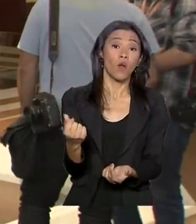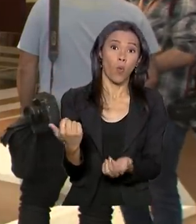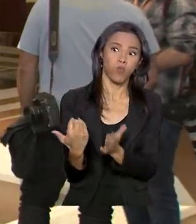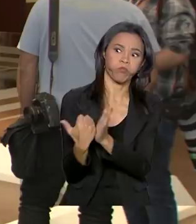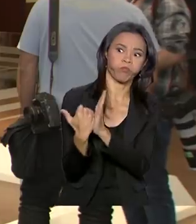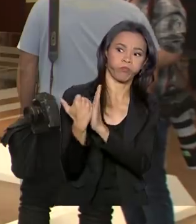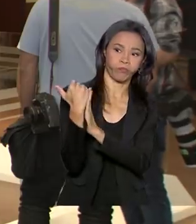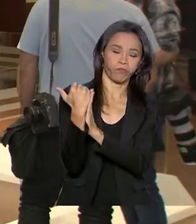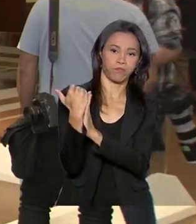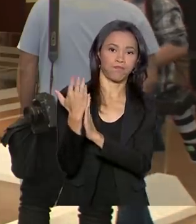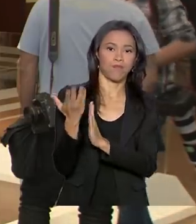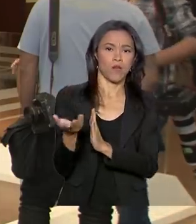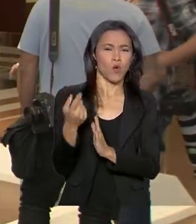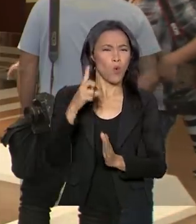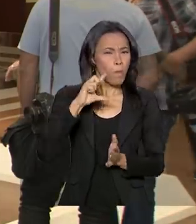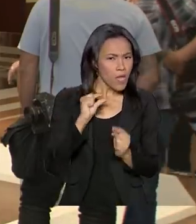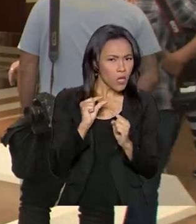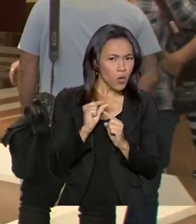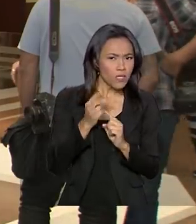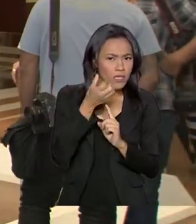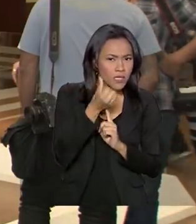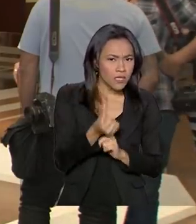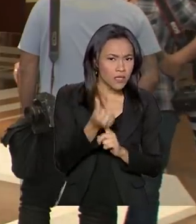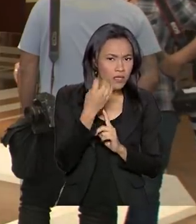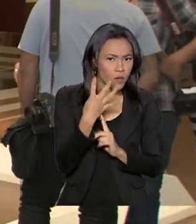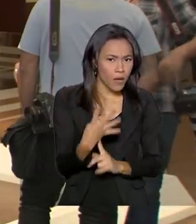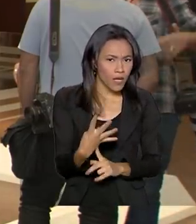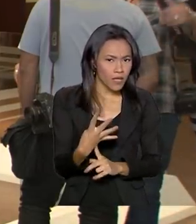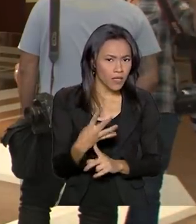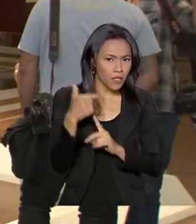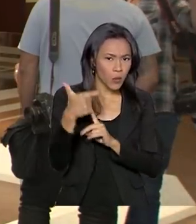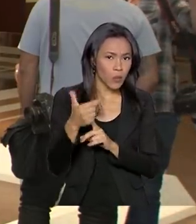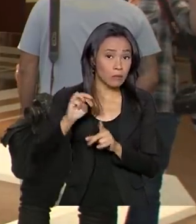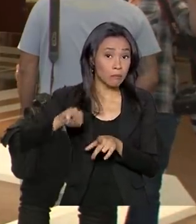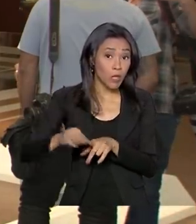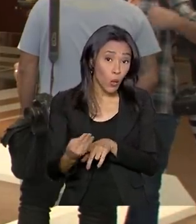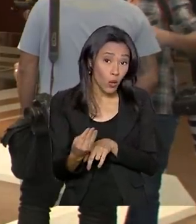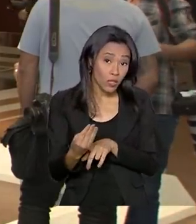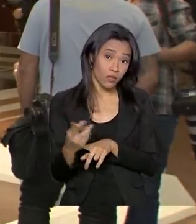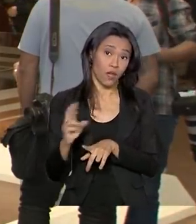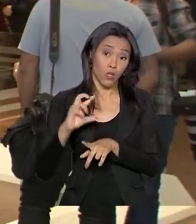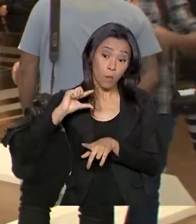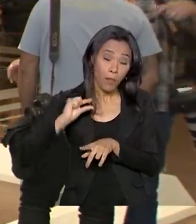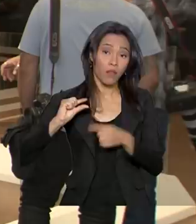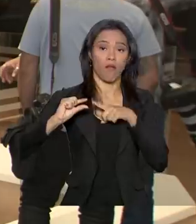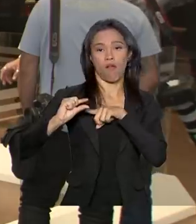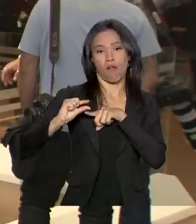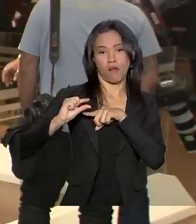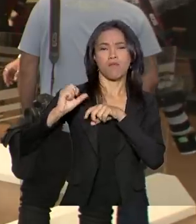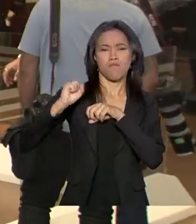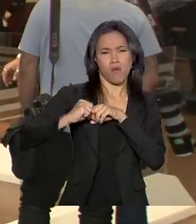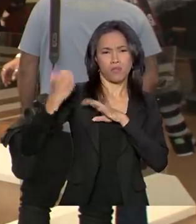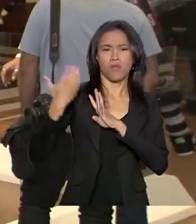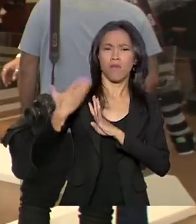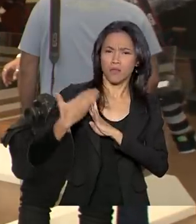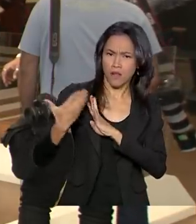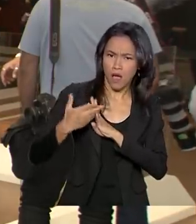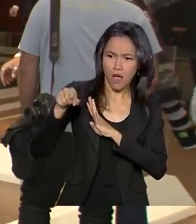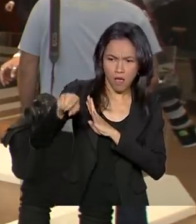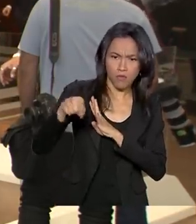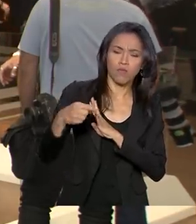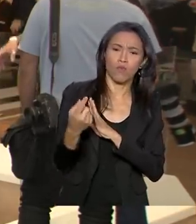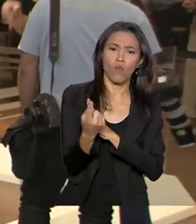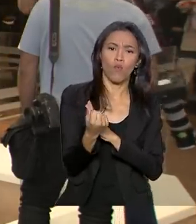sendo que o lance mínimo é de 642 milhões de reais. E esse valor pode ser parcelado em até